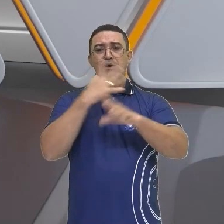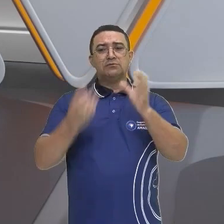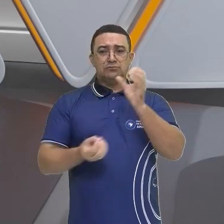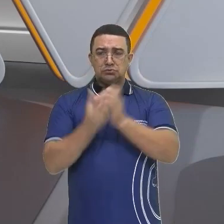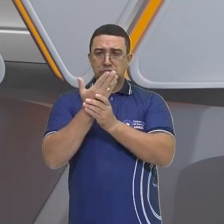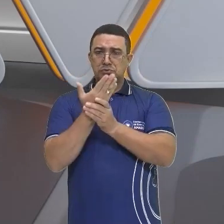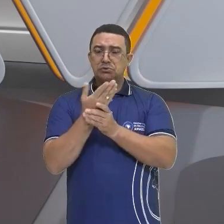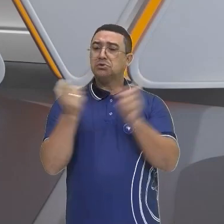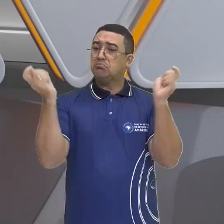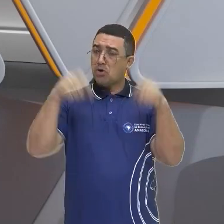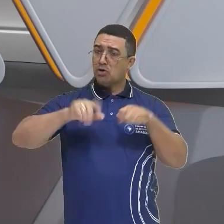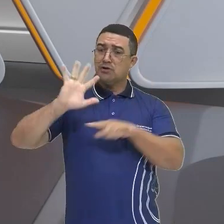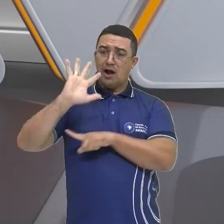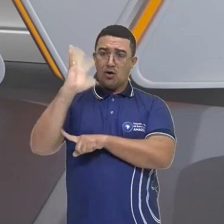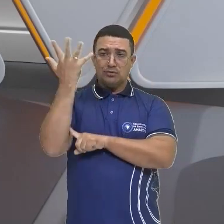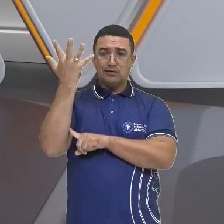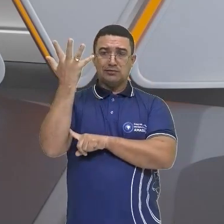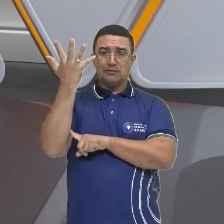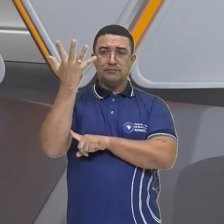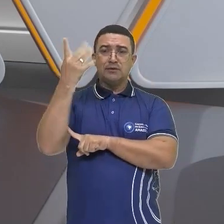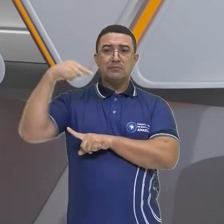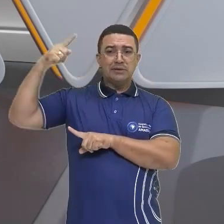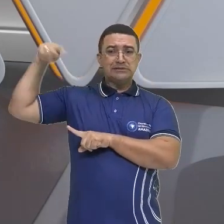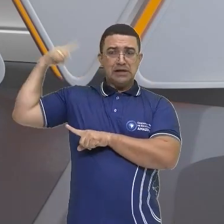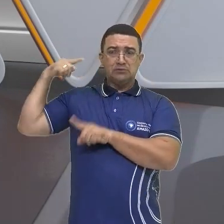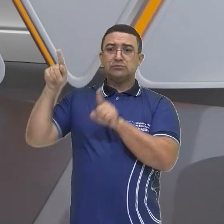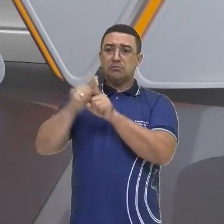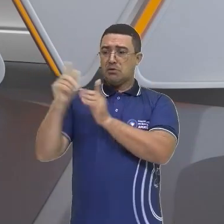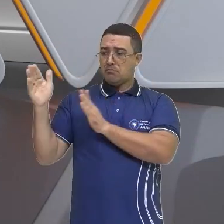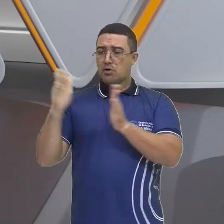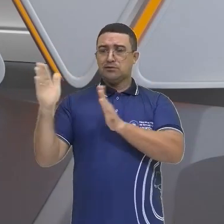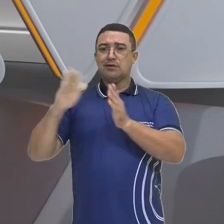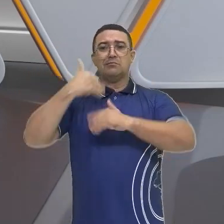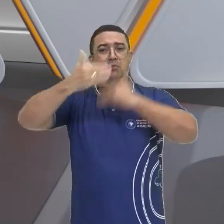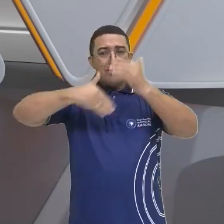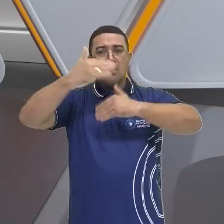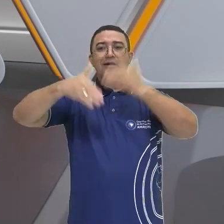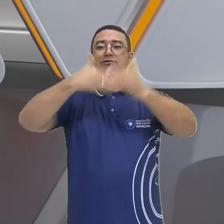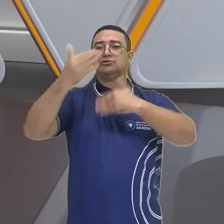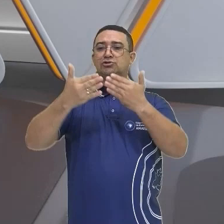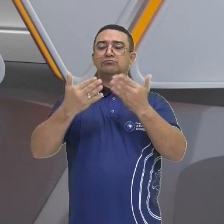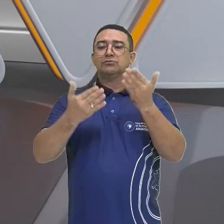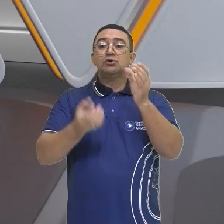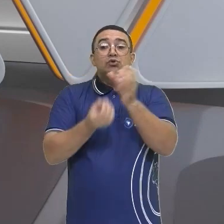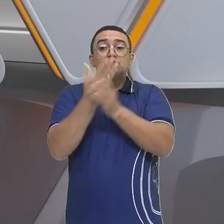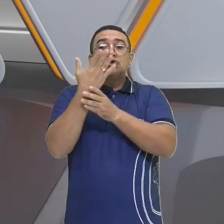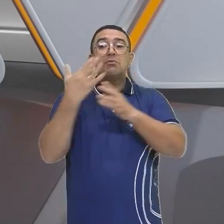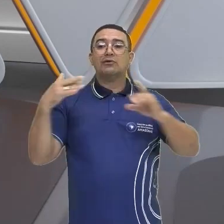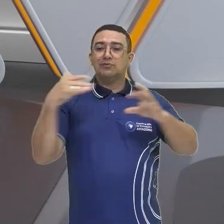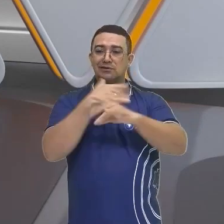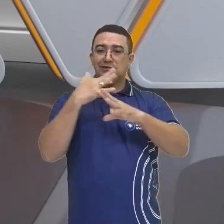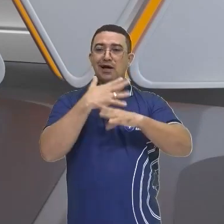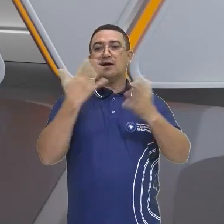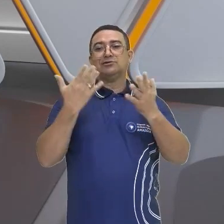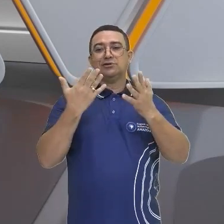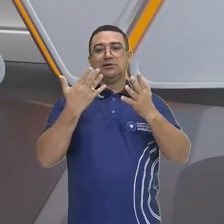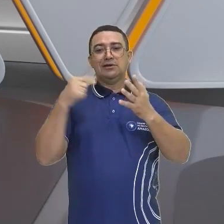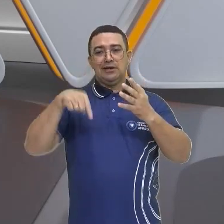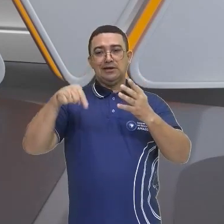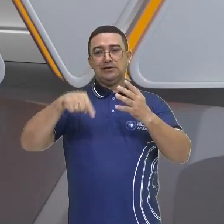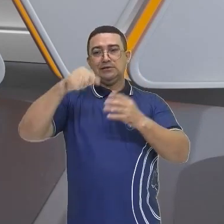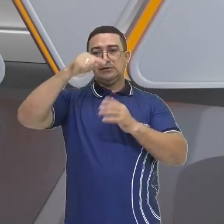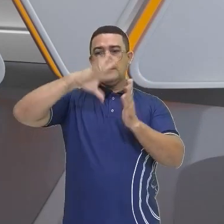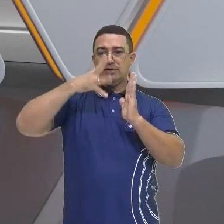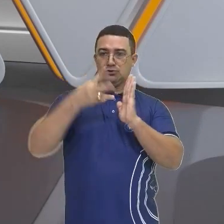ocorrer, né? Que ocorreram durante esse processo de urbanização aqui da Amazônia. Então, essas